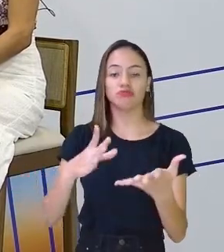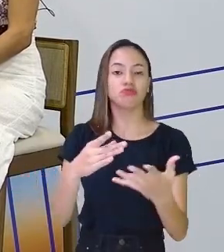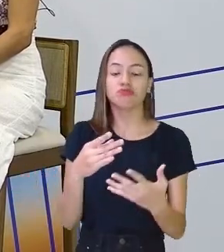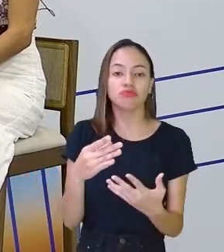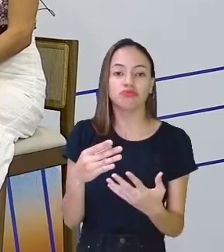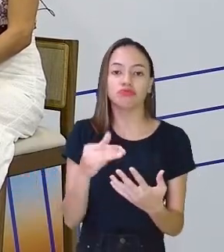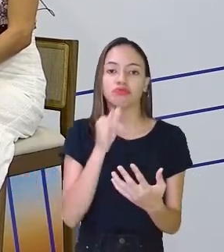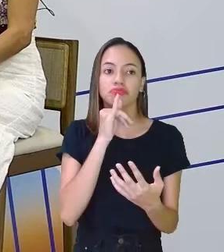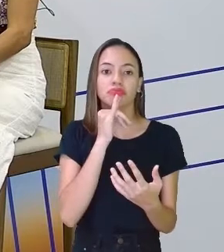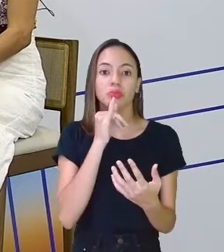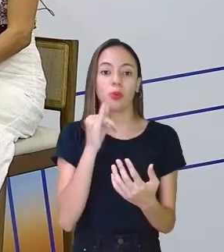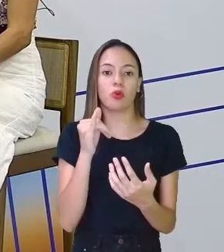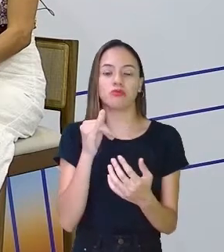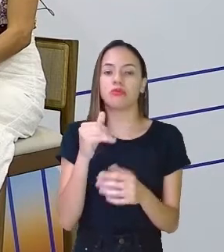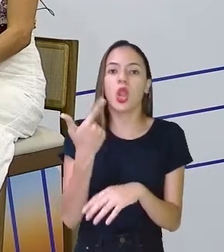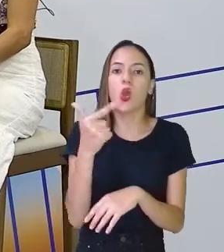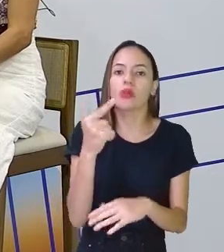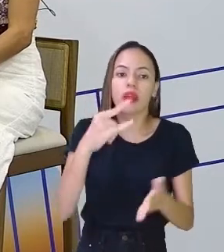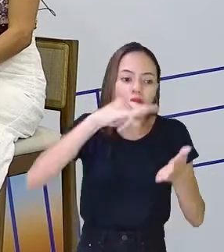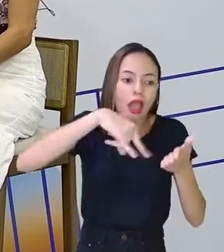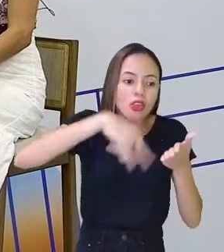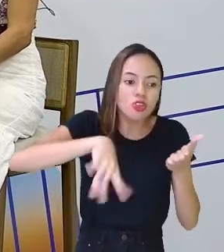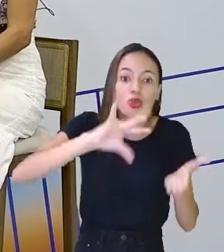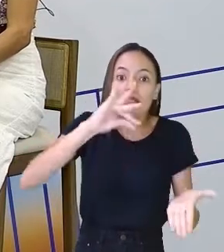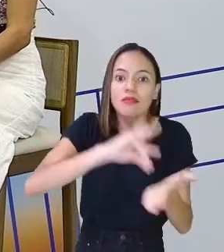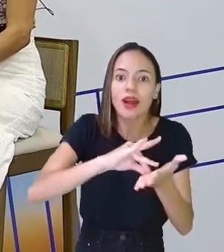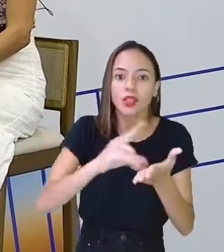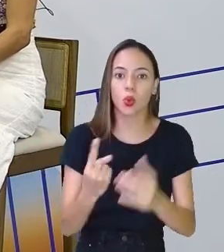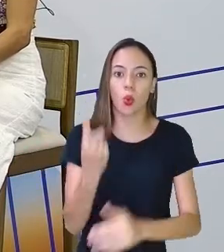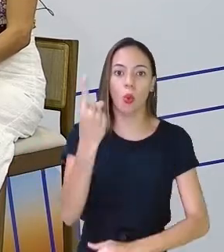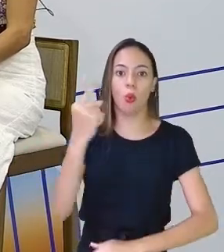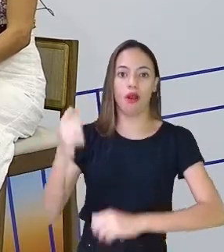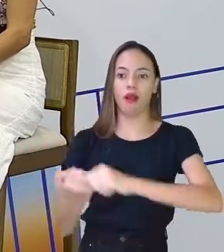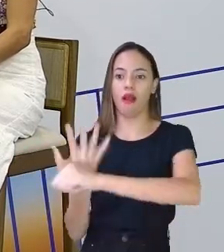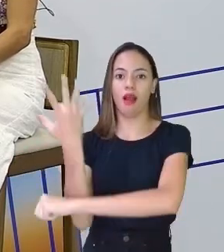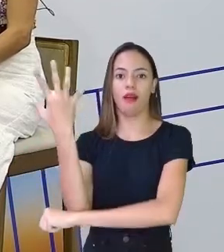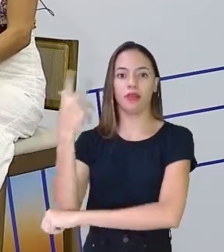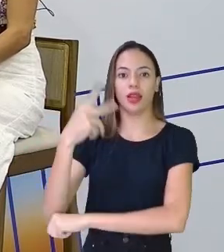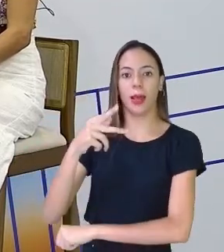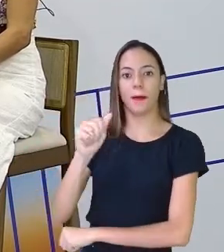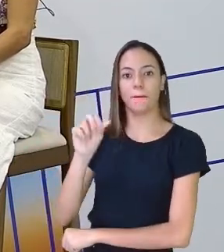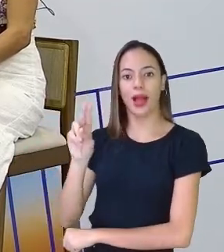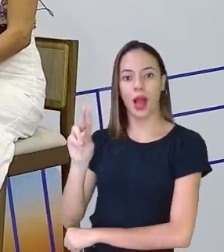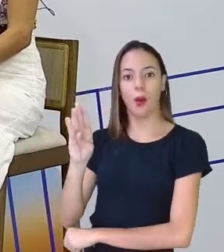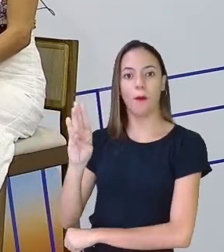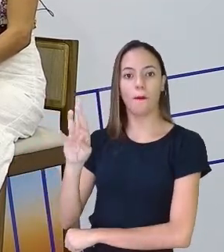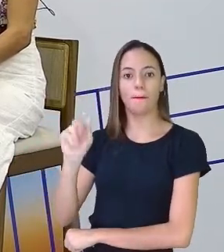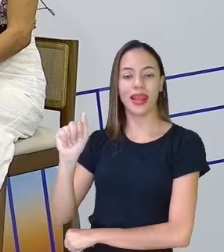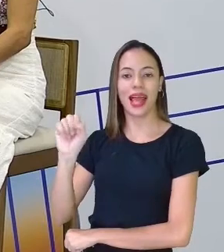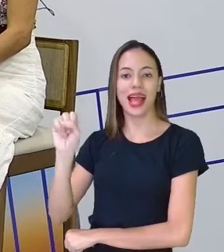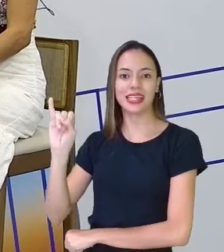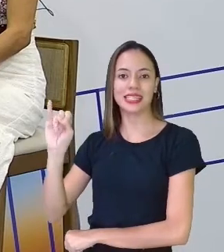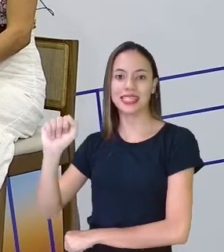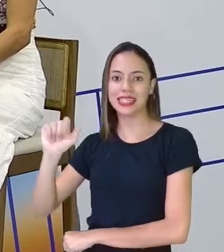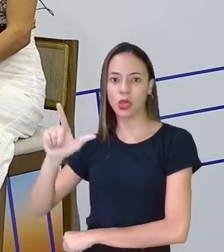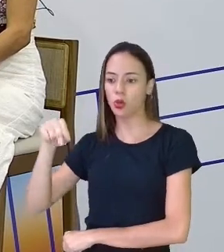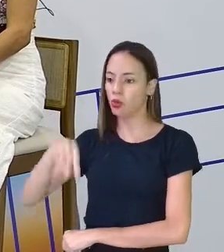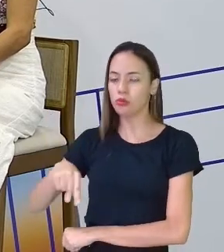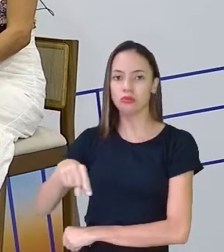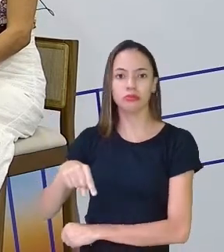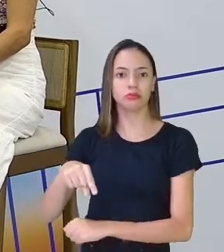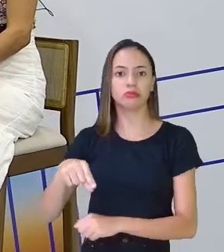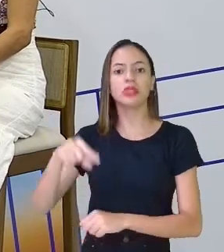sequer um registro de uma árvore de pau-brasil ter tombado. Porque o solo dela